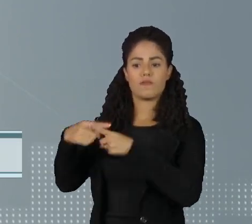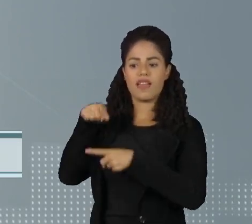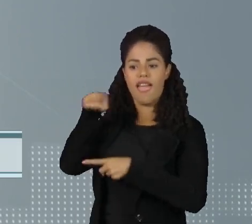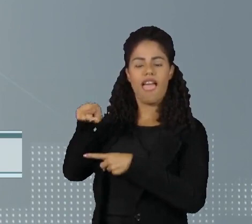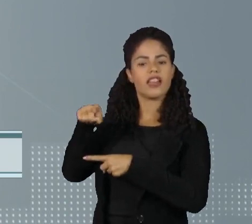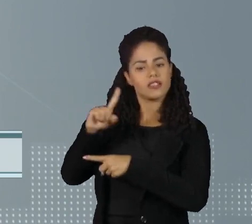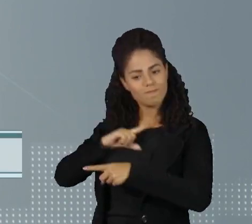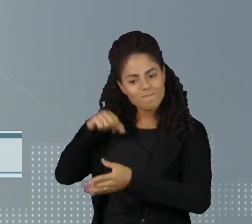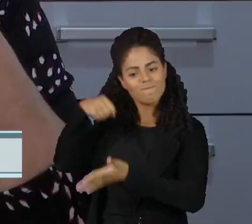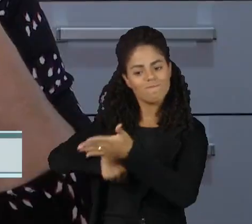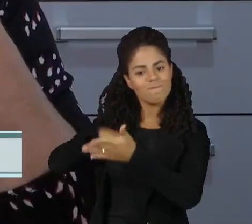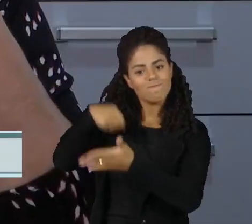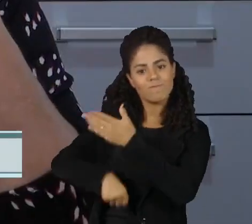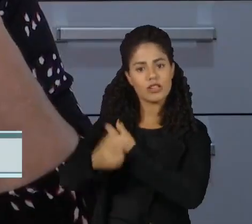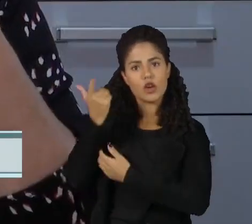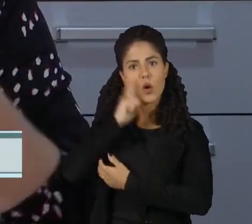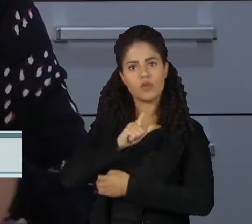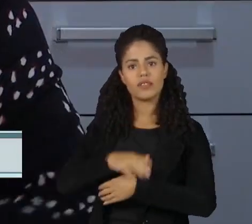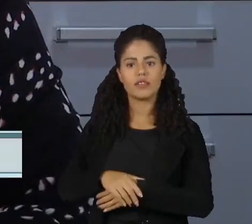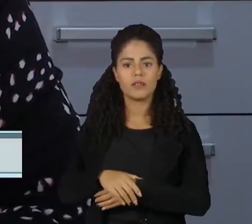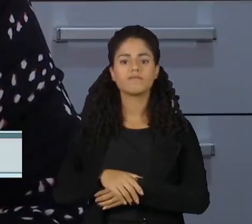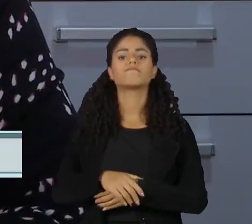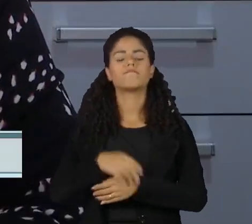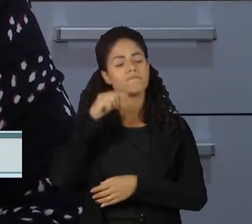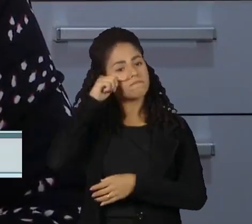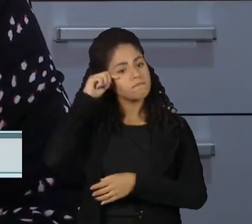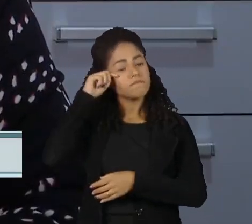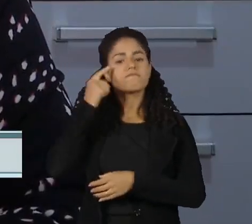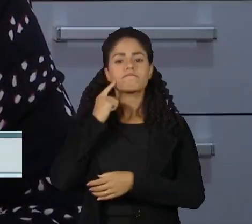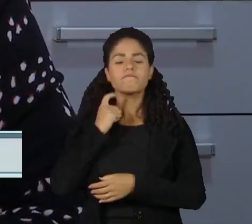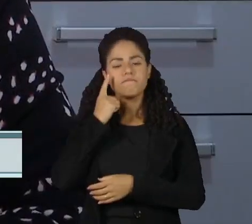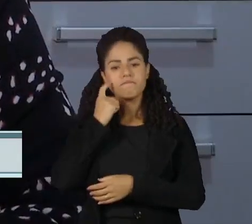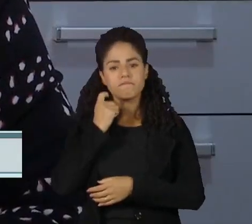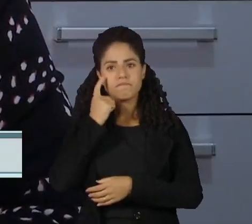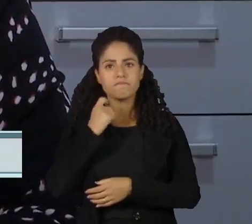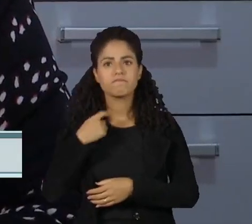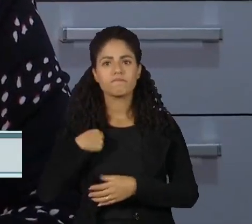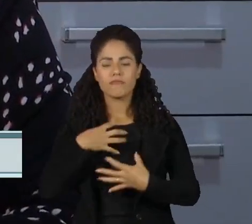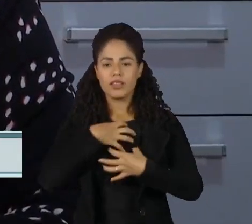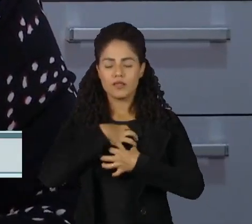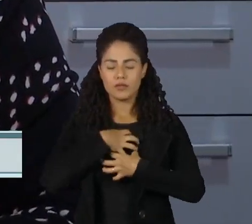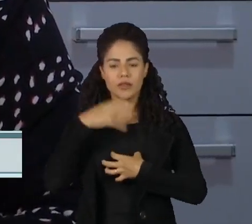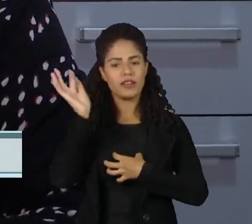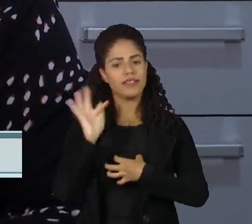atrás, porque elas foram guerreiras. Com o seu exemplo? É. Sim.